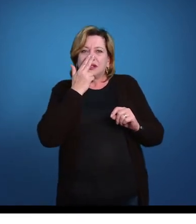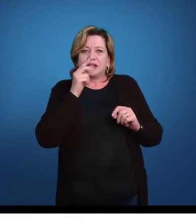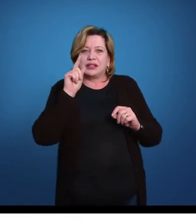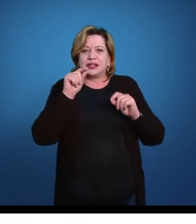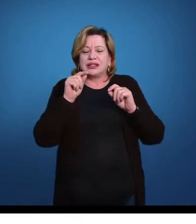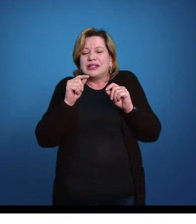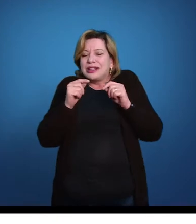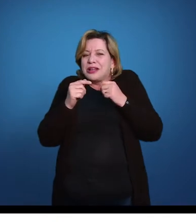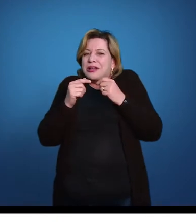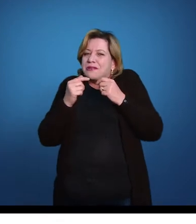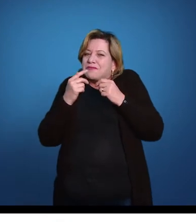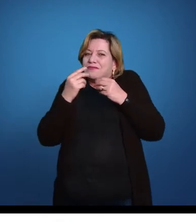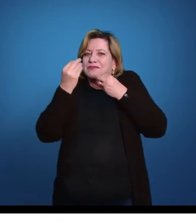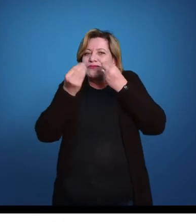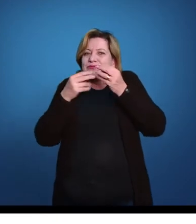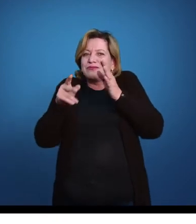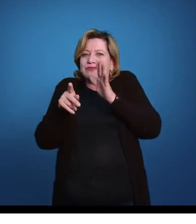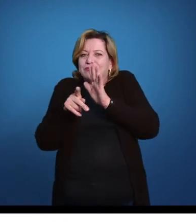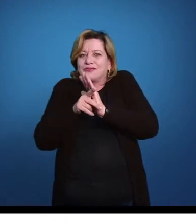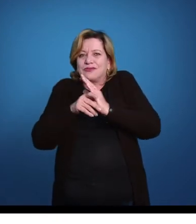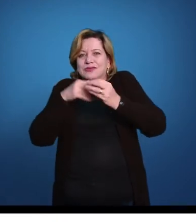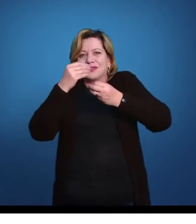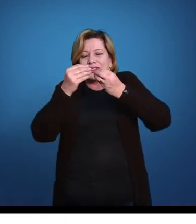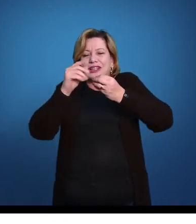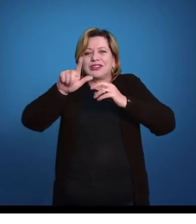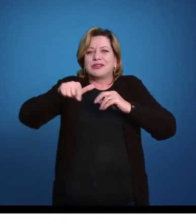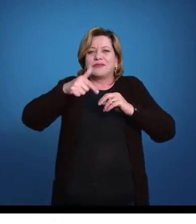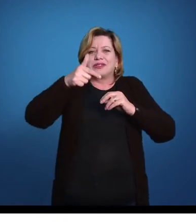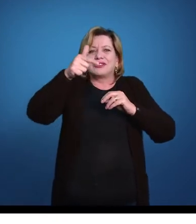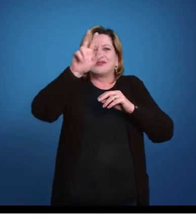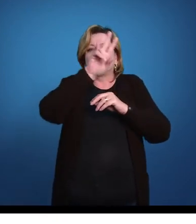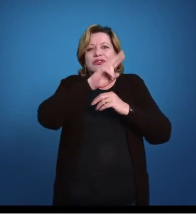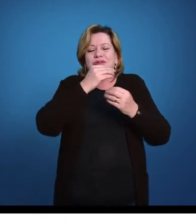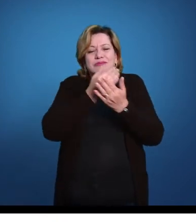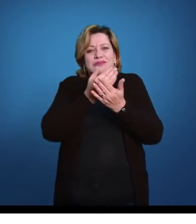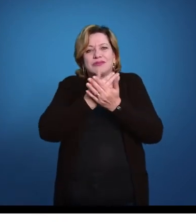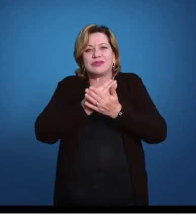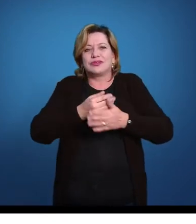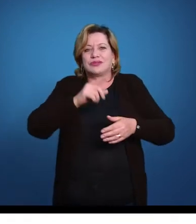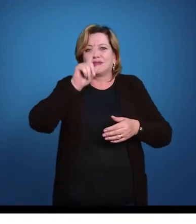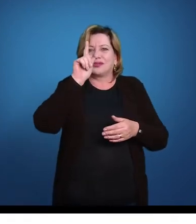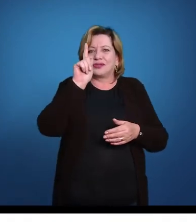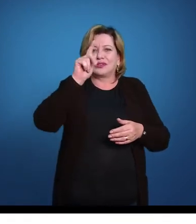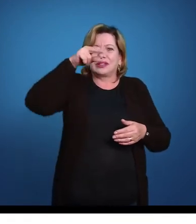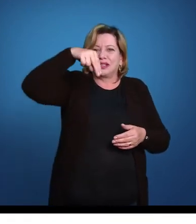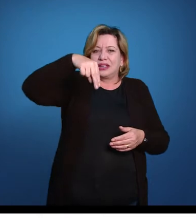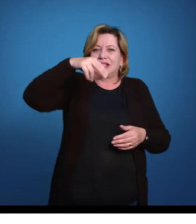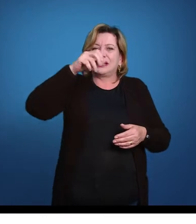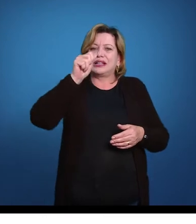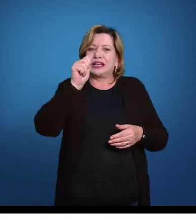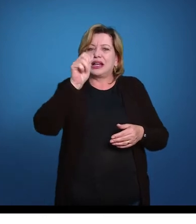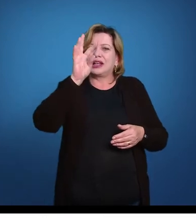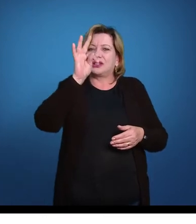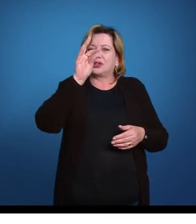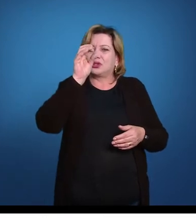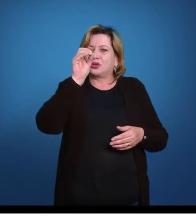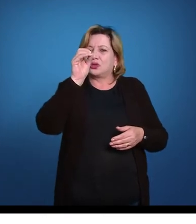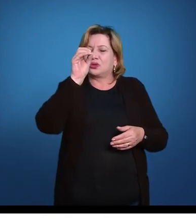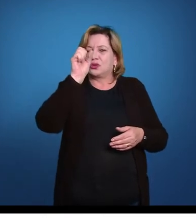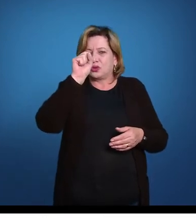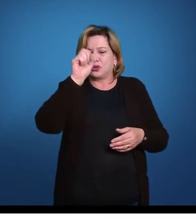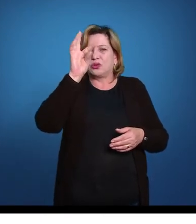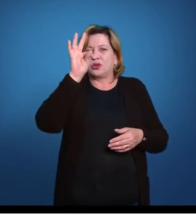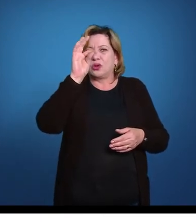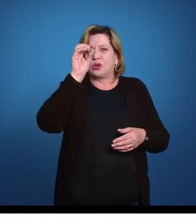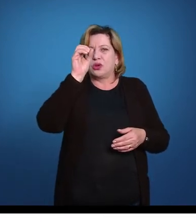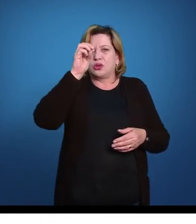parente mais próximo do próximo taxon que a gente vai ver, que é chamado então de gnatostomada. Então o gnatos a gente viu